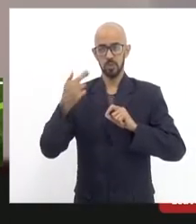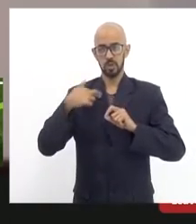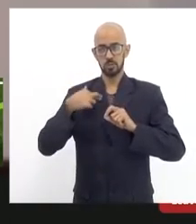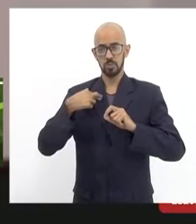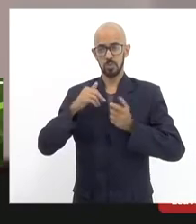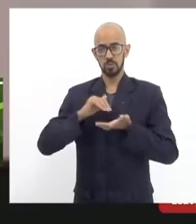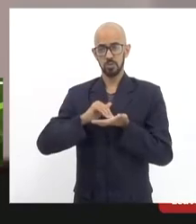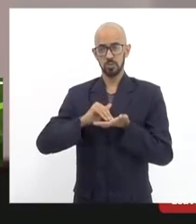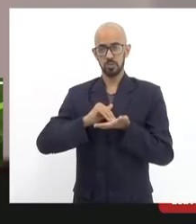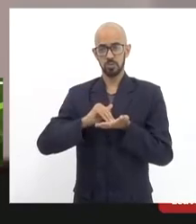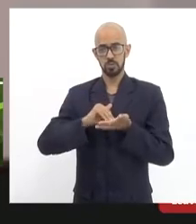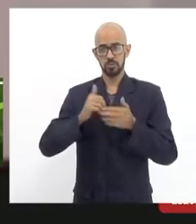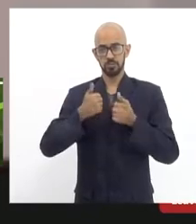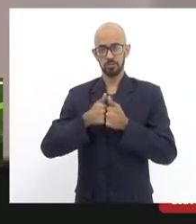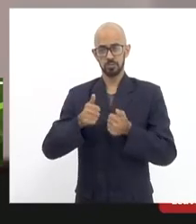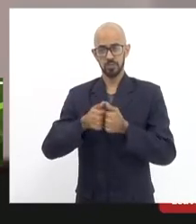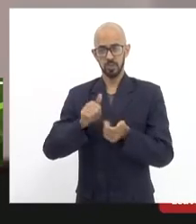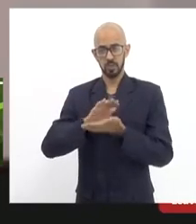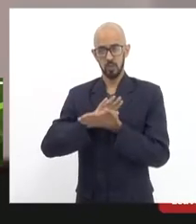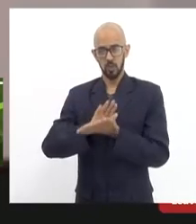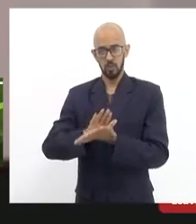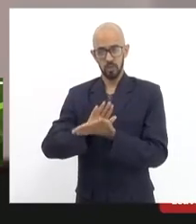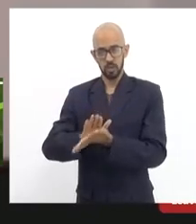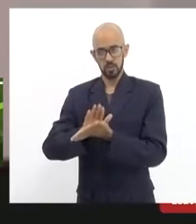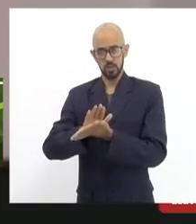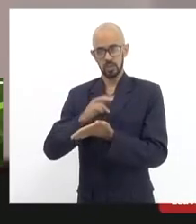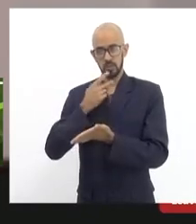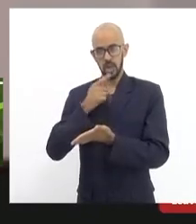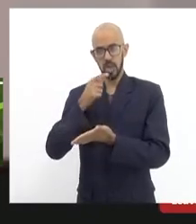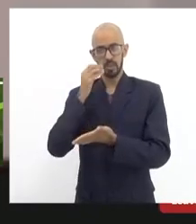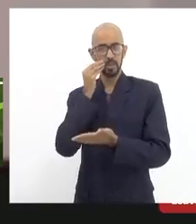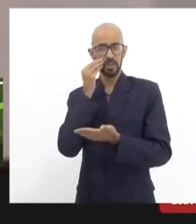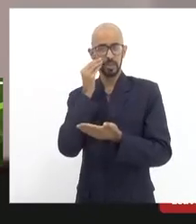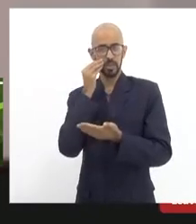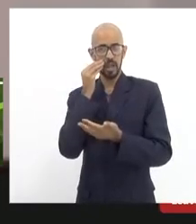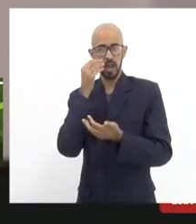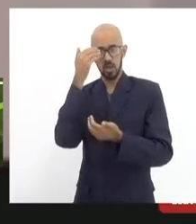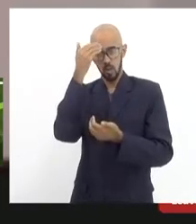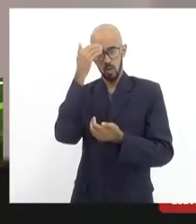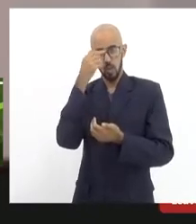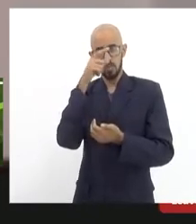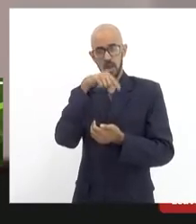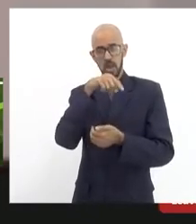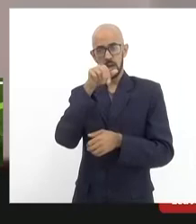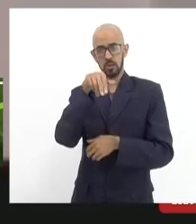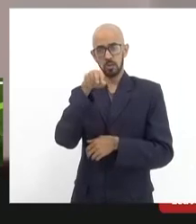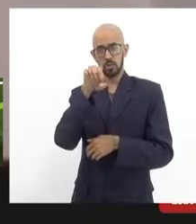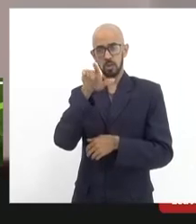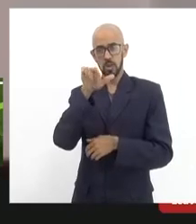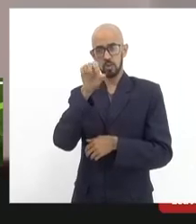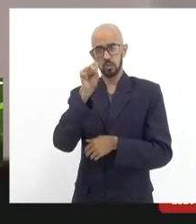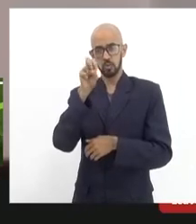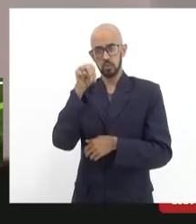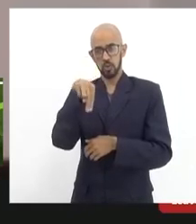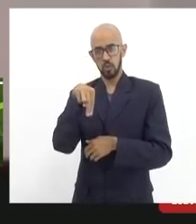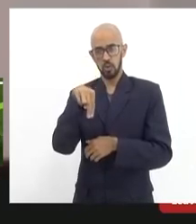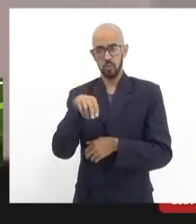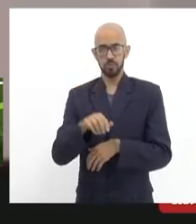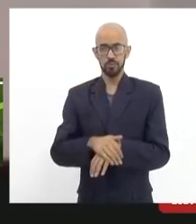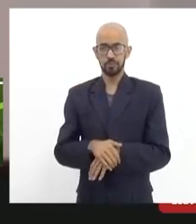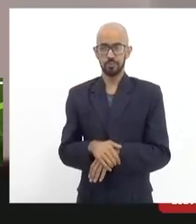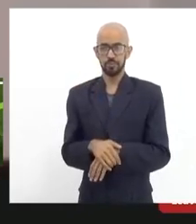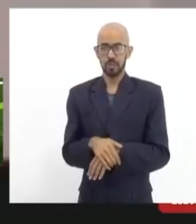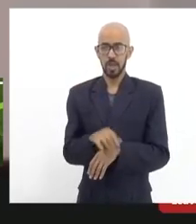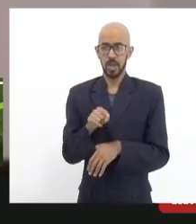transportes à época a covardia de tentar colocar a culpa em quem não podia mais se defender que era o Nelson essa